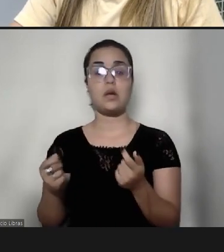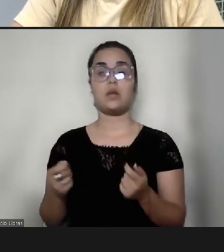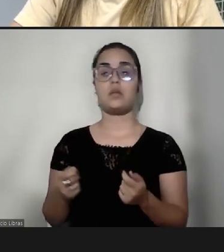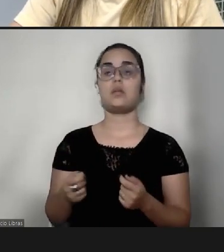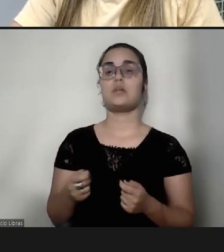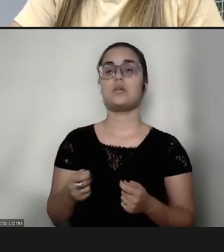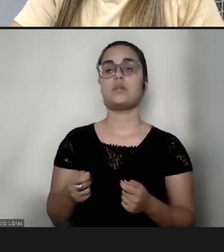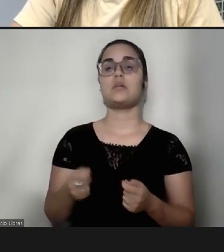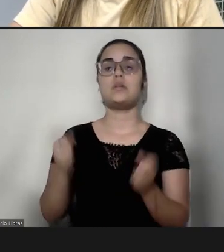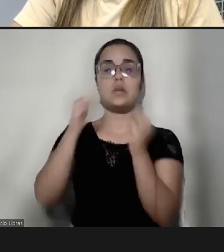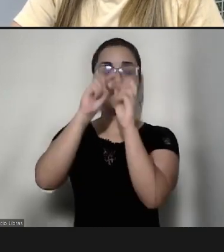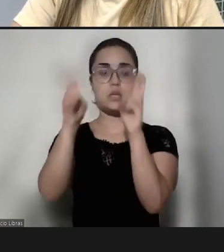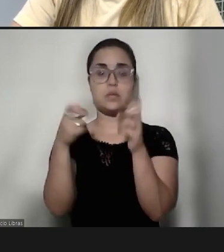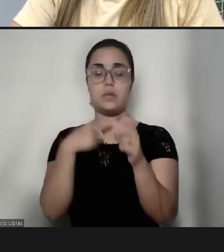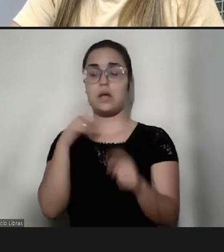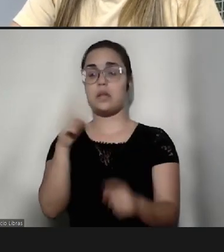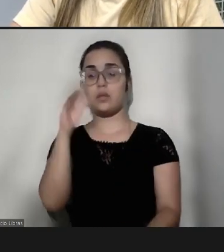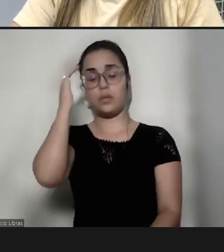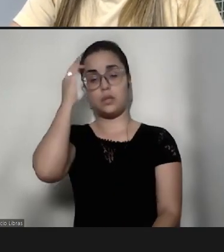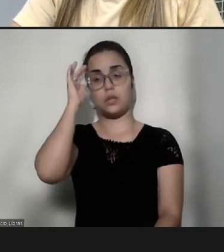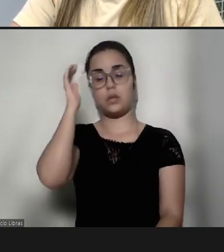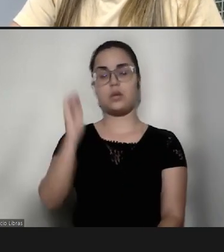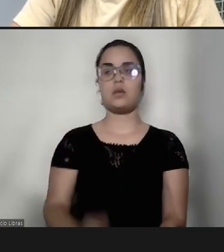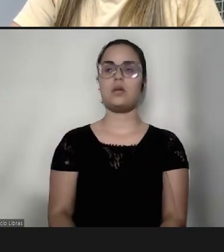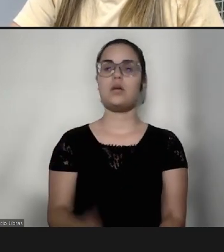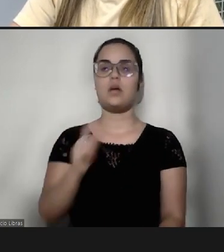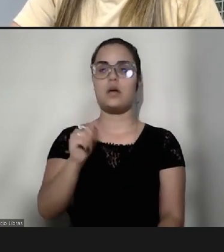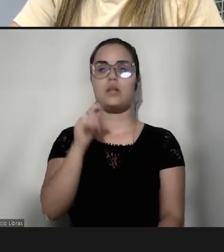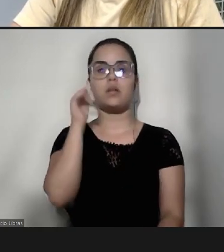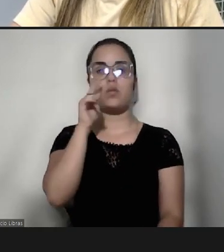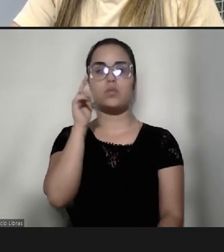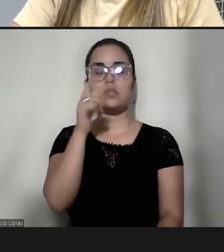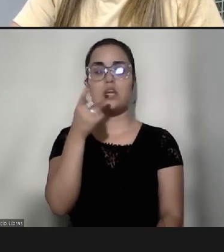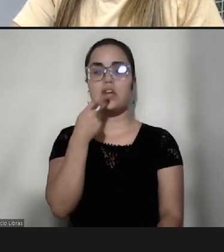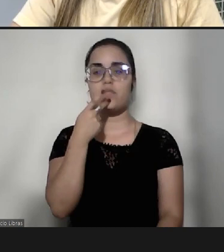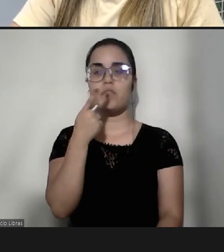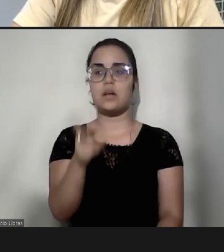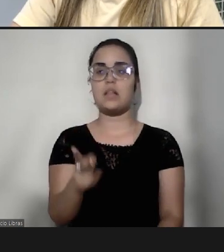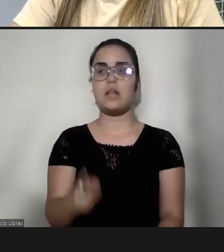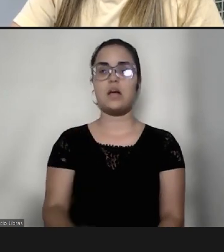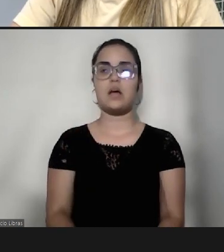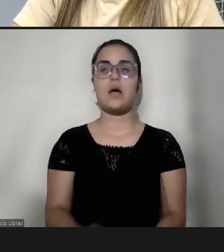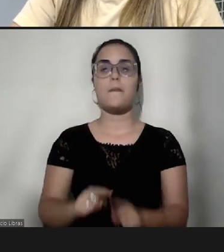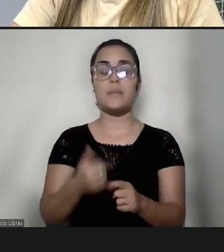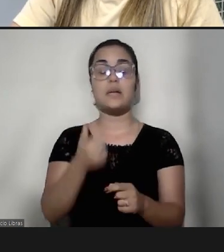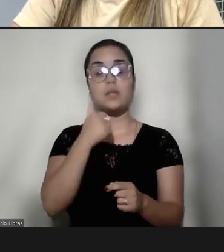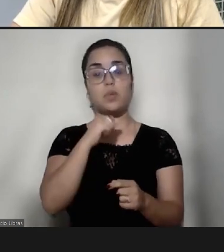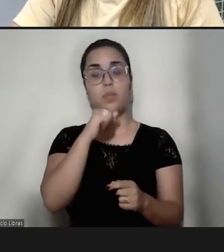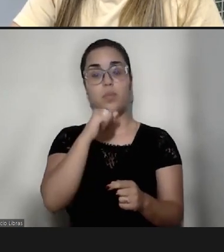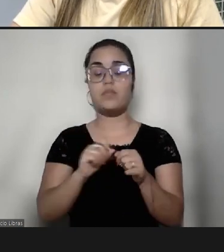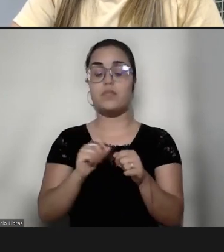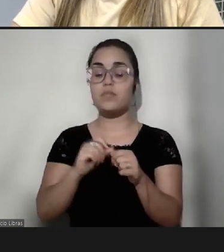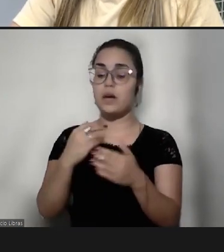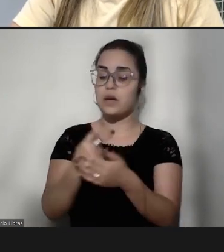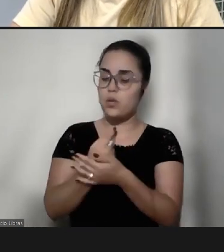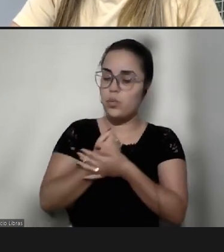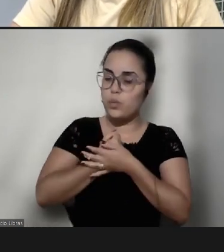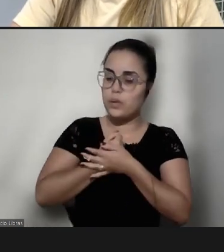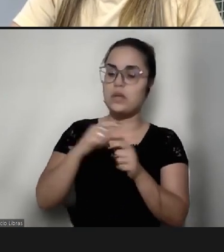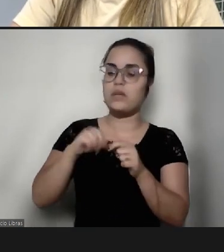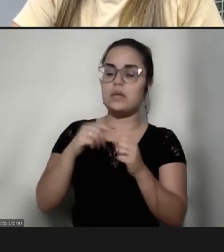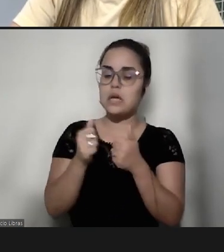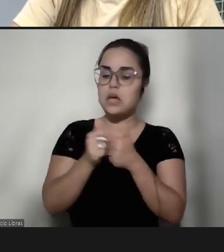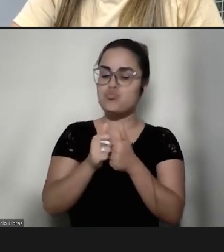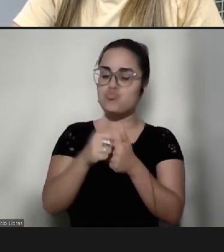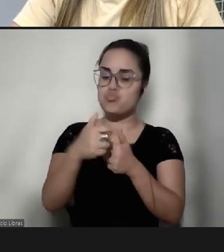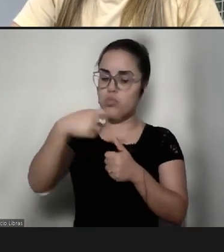explicar para ele não entende, ele não consegue se expressar, filho, mas a mamãe está aqui, a mamãe vai te proteger, a mamãe vai estar com você, do